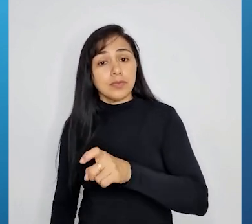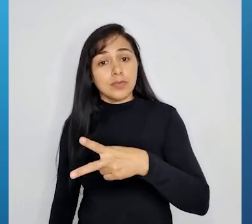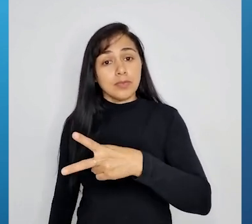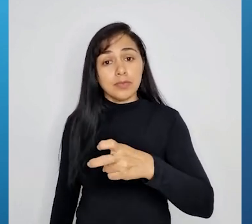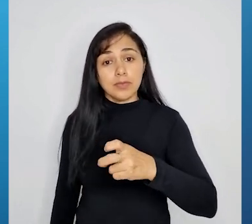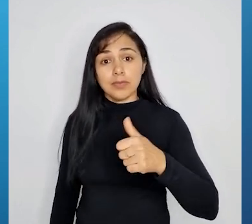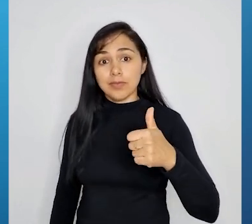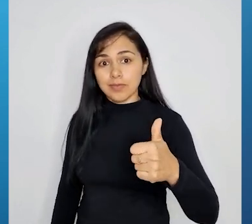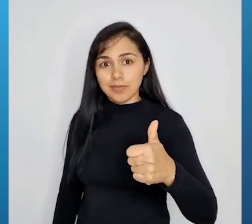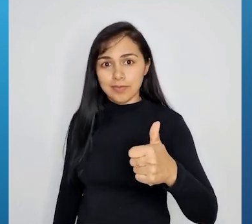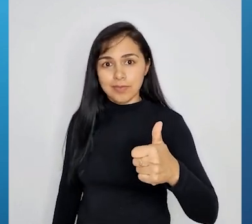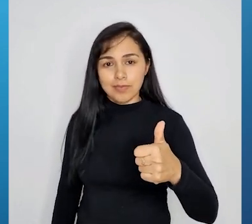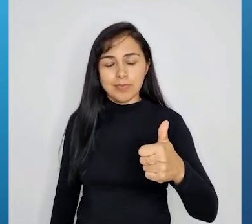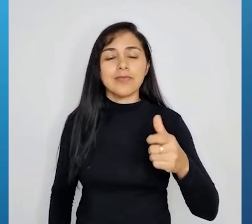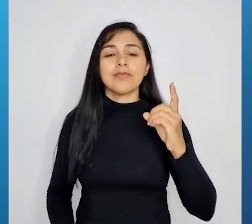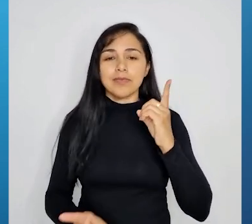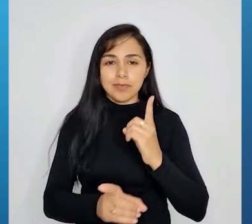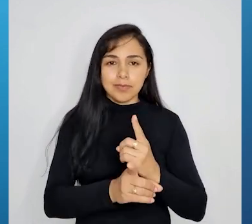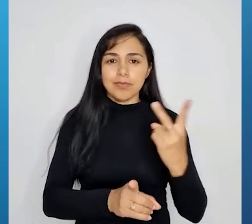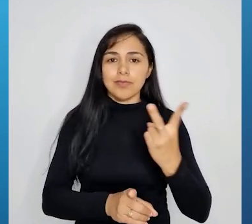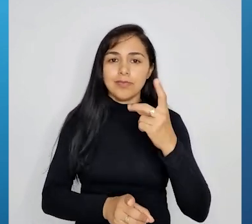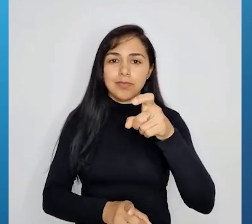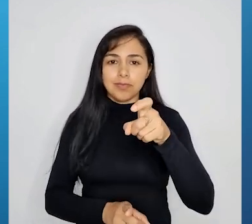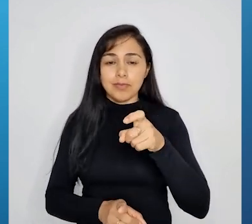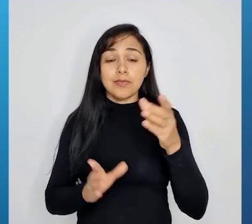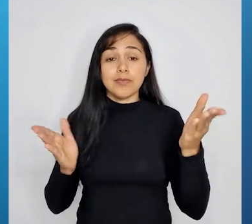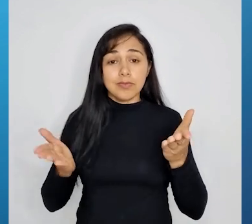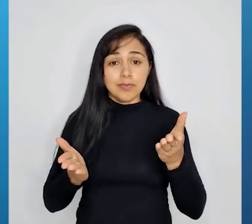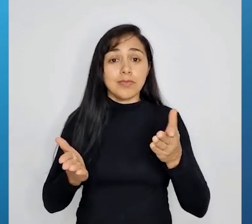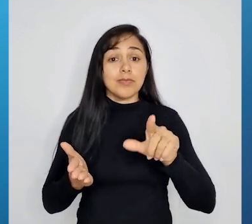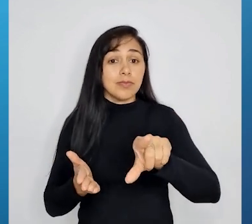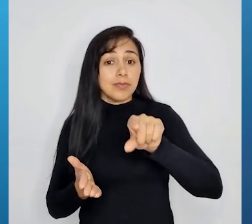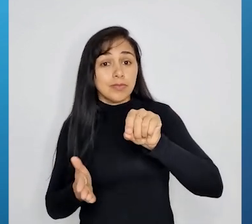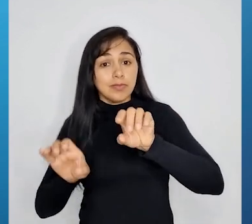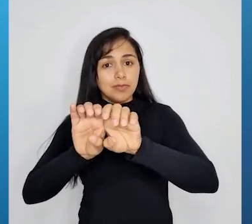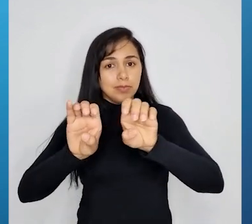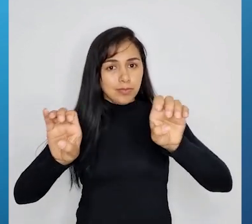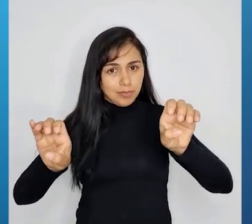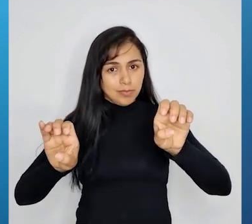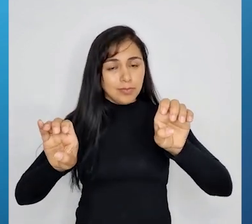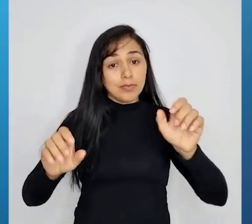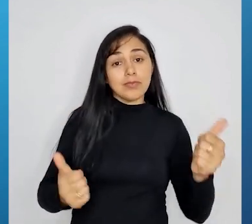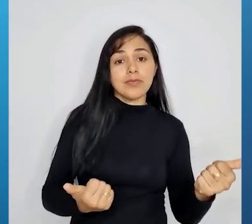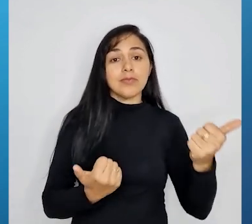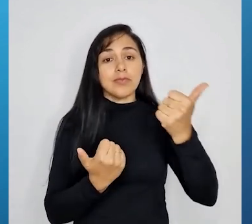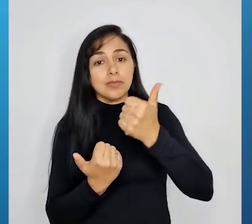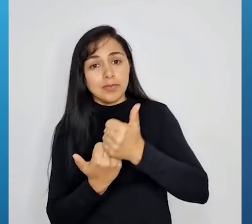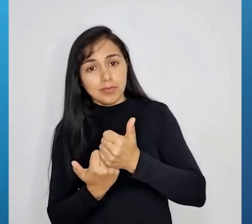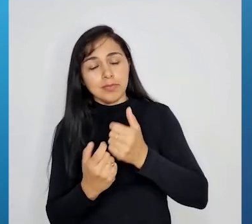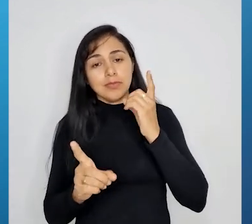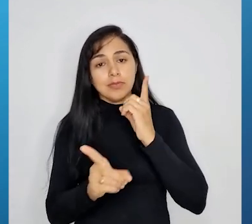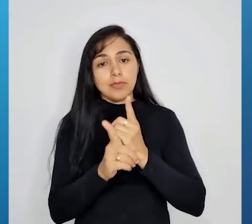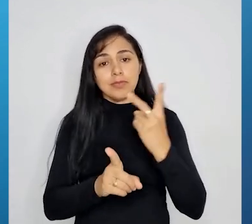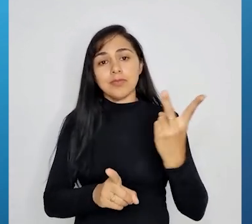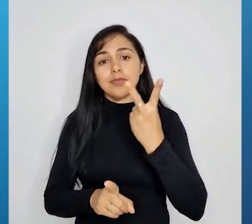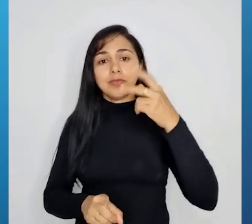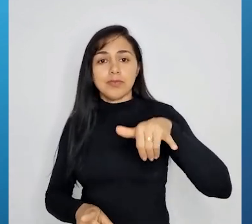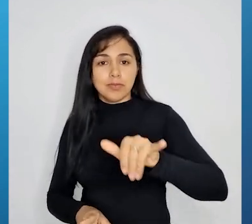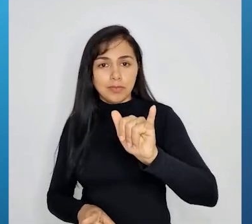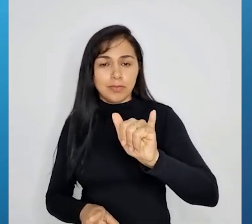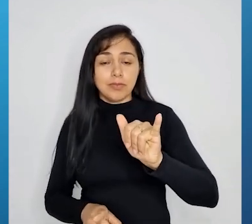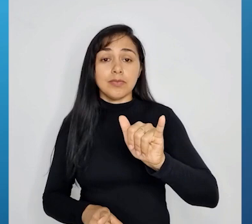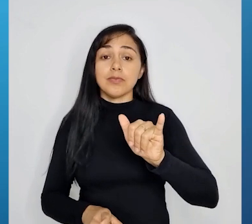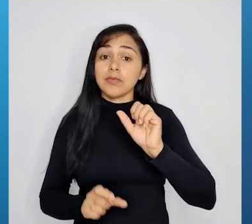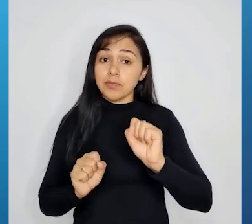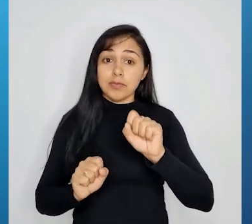encontrei o valor de x, agora basta escolher uma das duas para encontrar o valor de y. Qualquer uma das duas